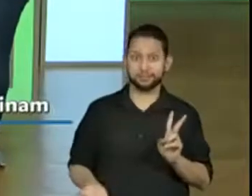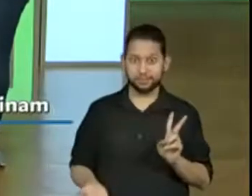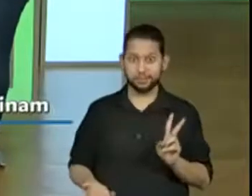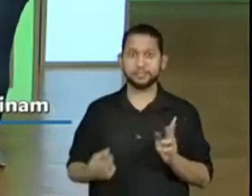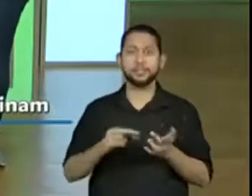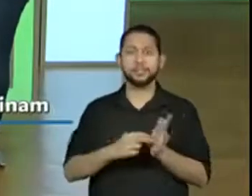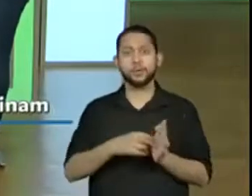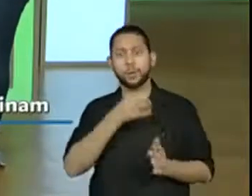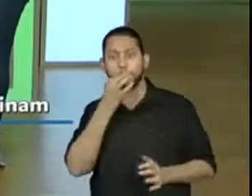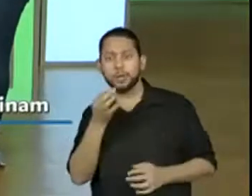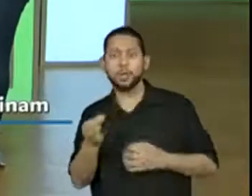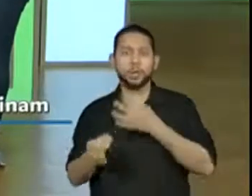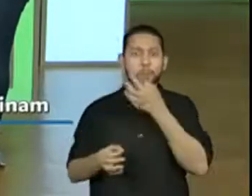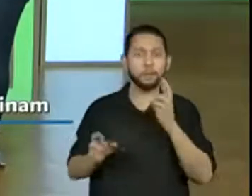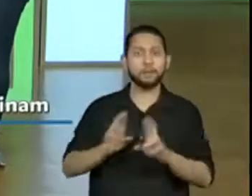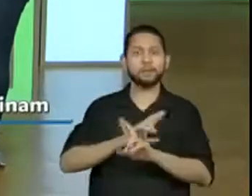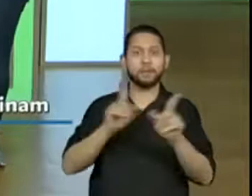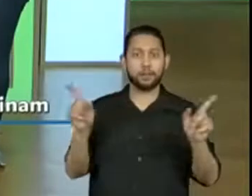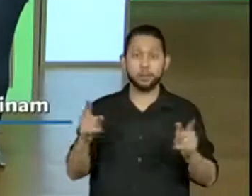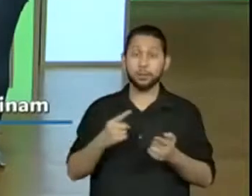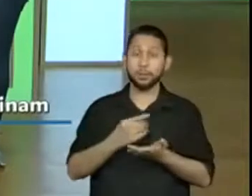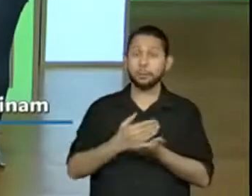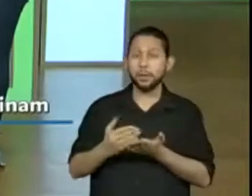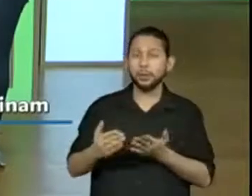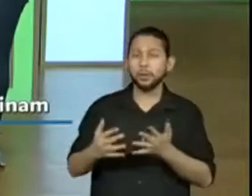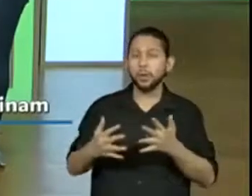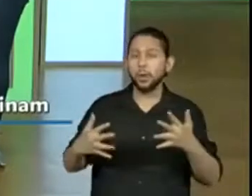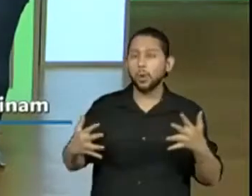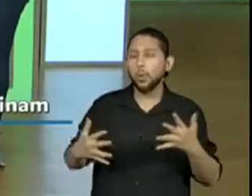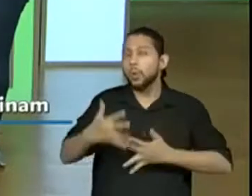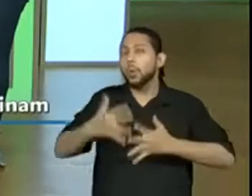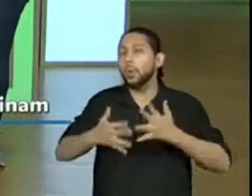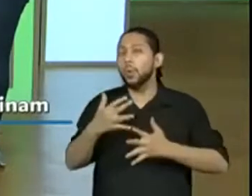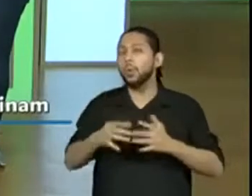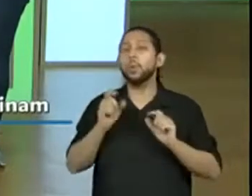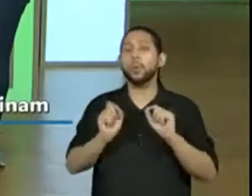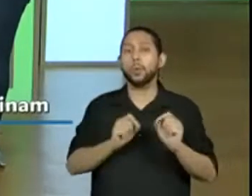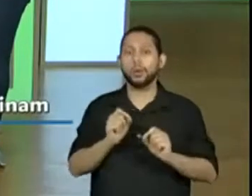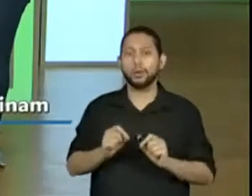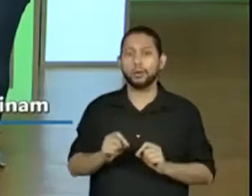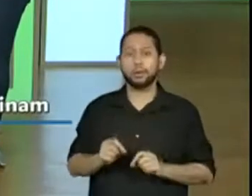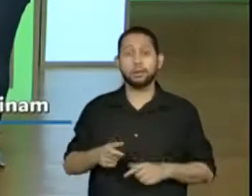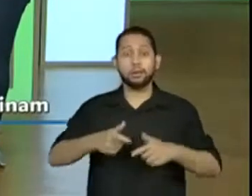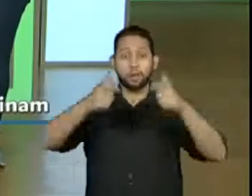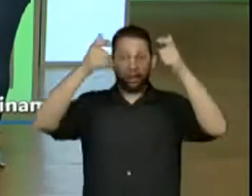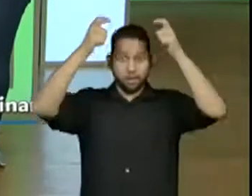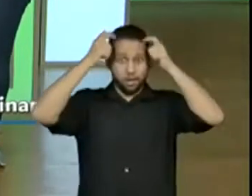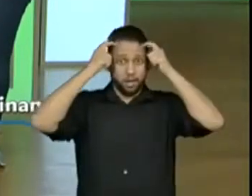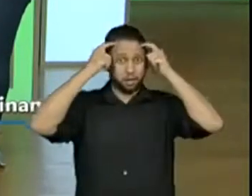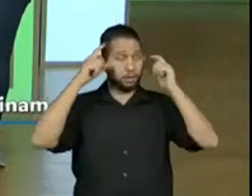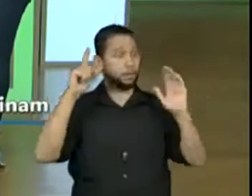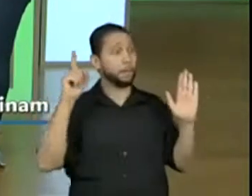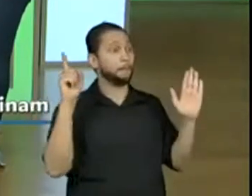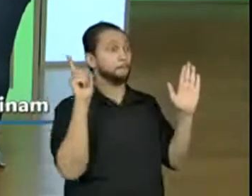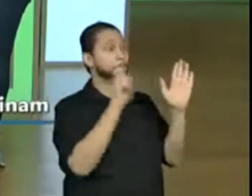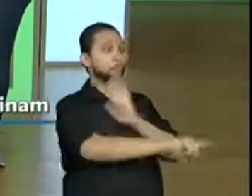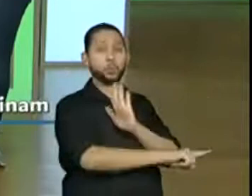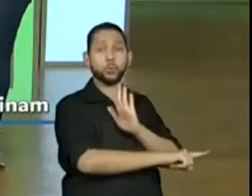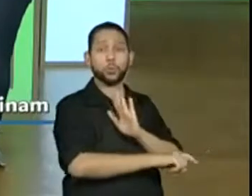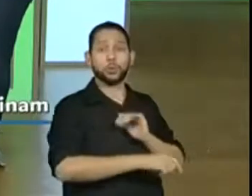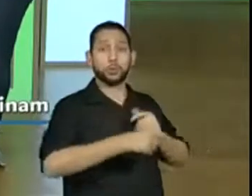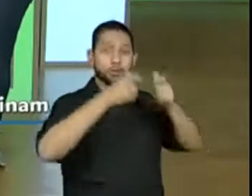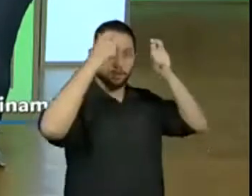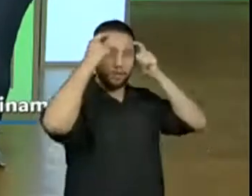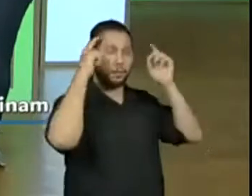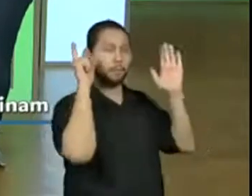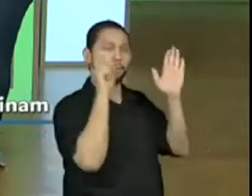contrária. Mas o que iniciou o conflito foi uma pergunta, né? Exatamente. Um questionamento.